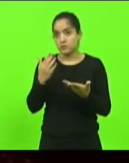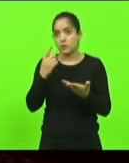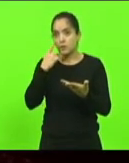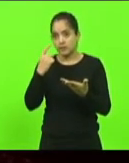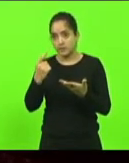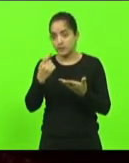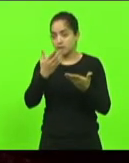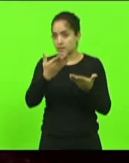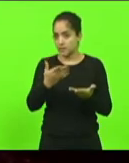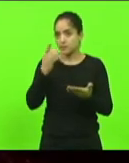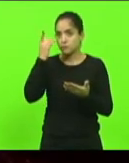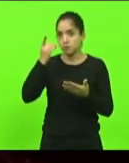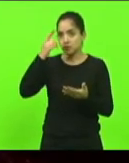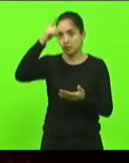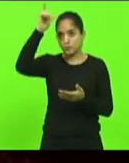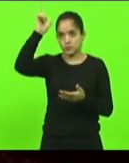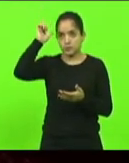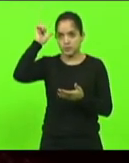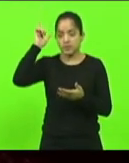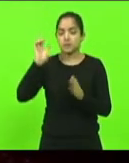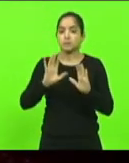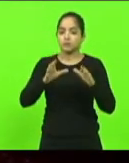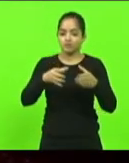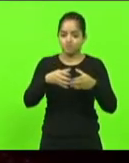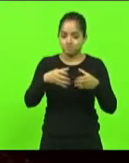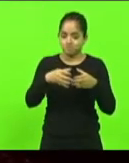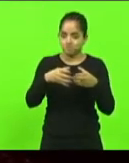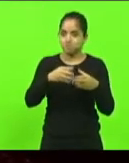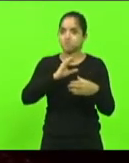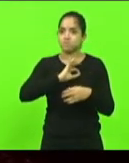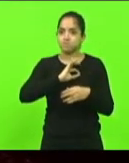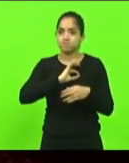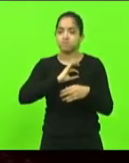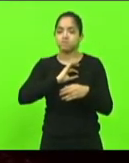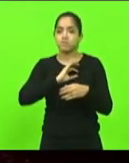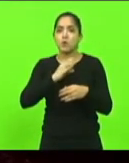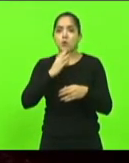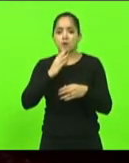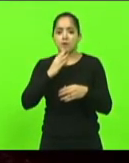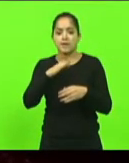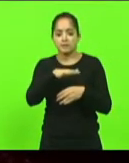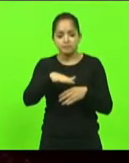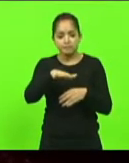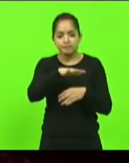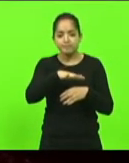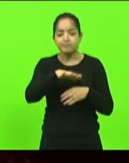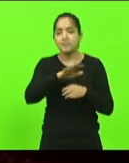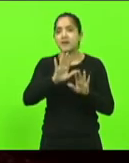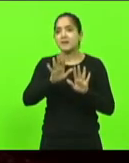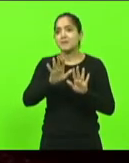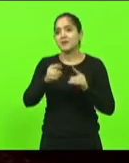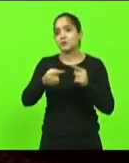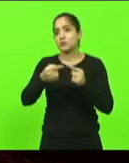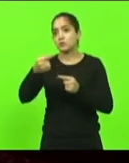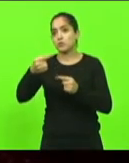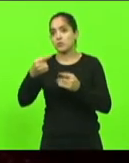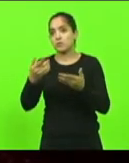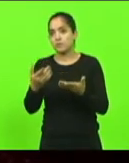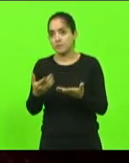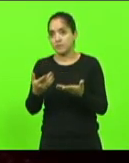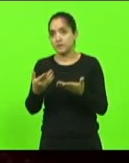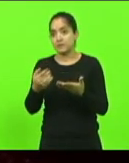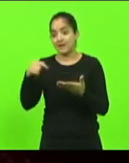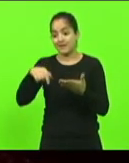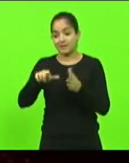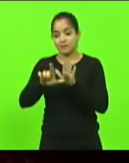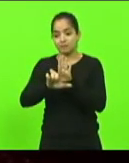deputado Sargento Lima, que por ser da corporação tem um grande conhecimento nessa área, mas ela fere nós aqui numa Casa de Leis.